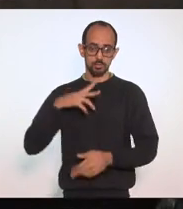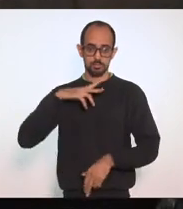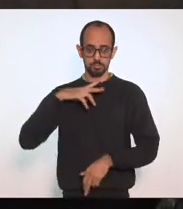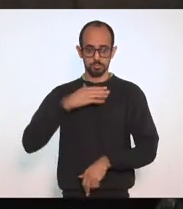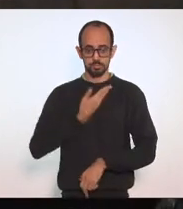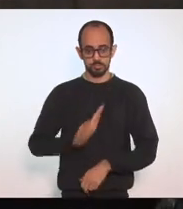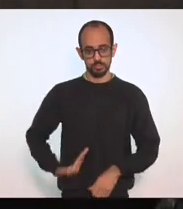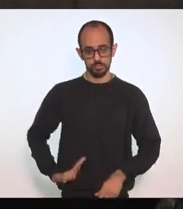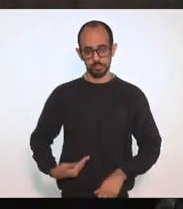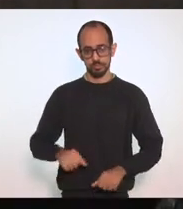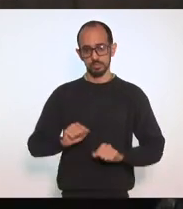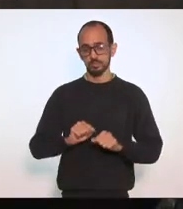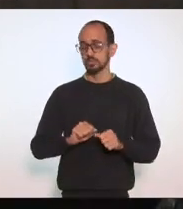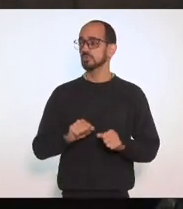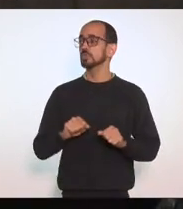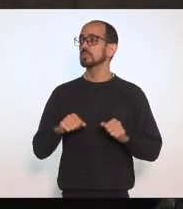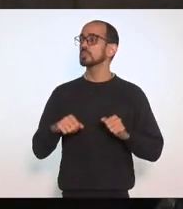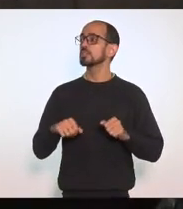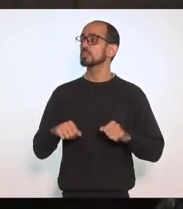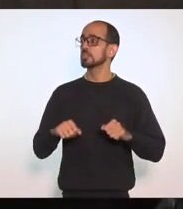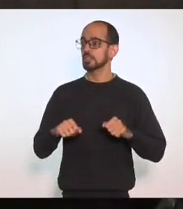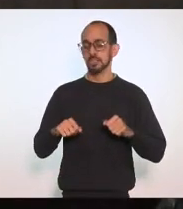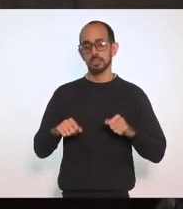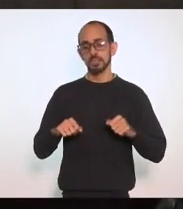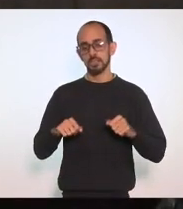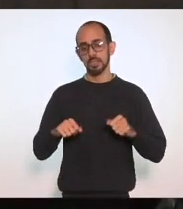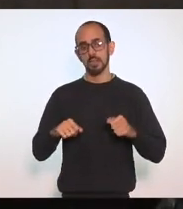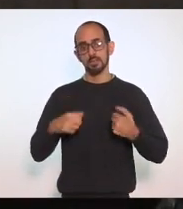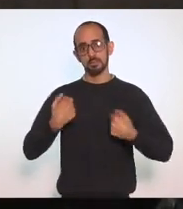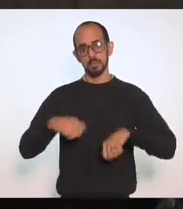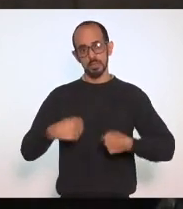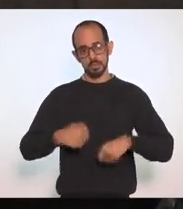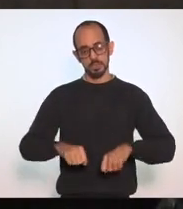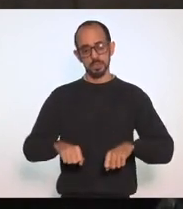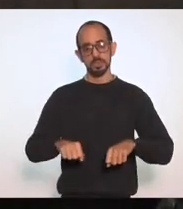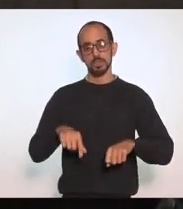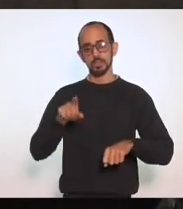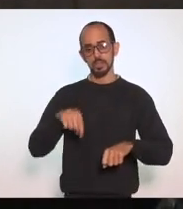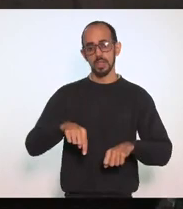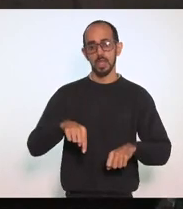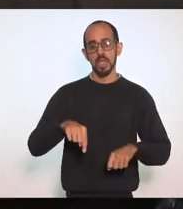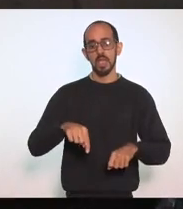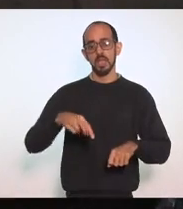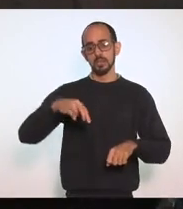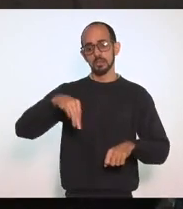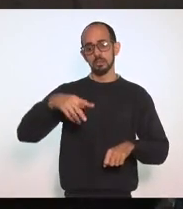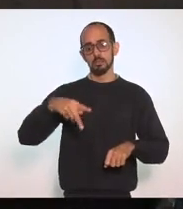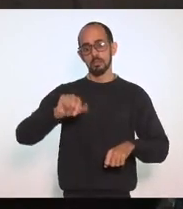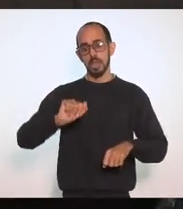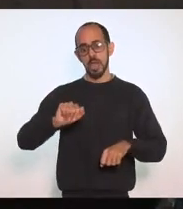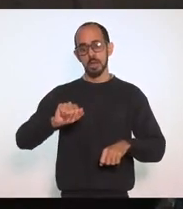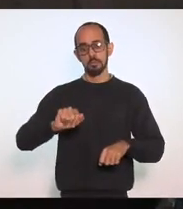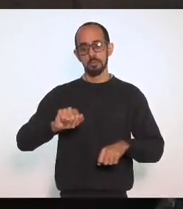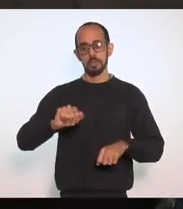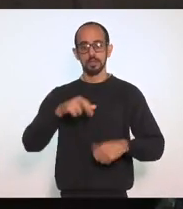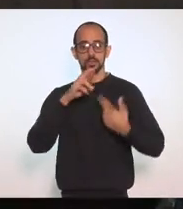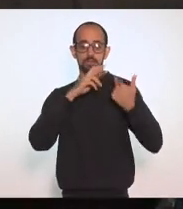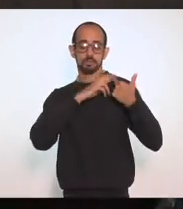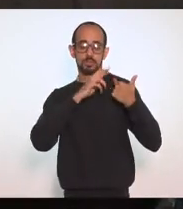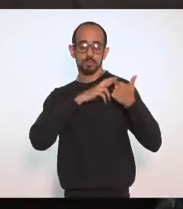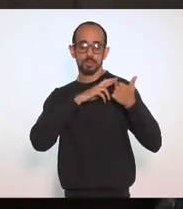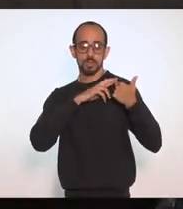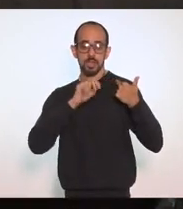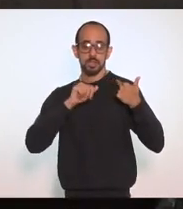E esse critério Tem que partir Da análise Do mapa epidemiológico Divulgado Pela autoridade sanitária Estadual